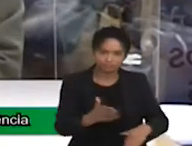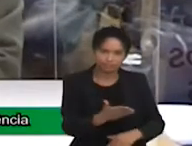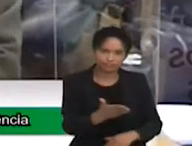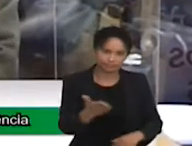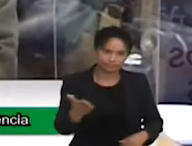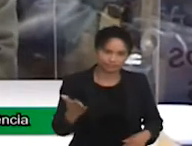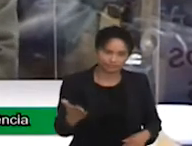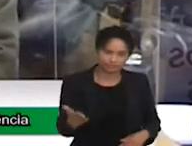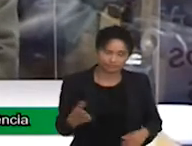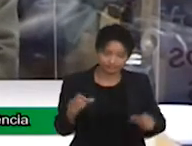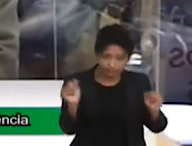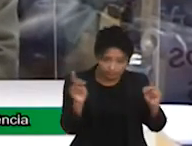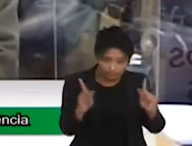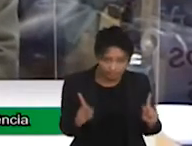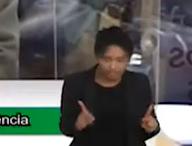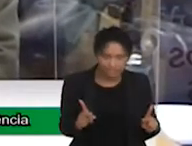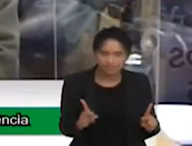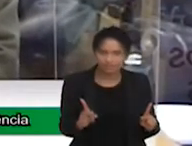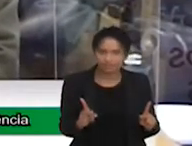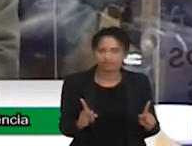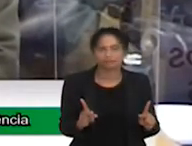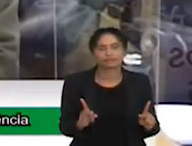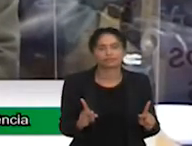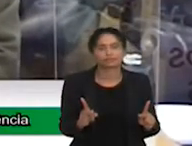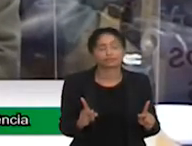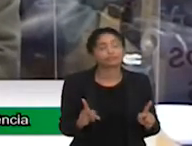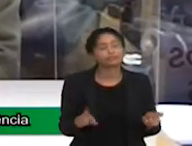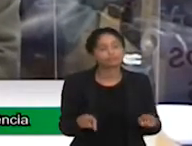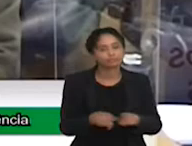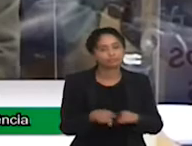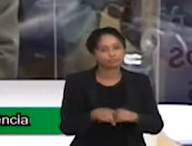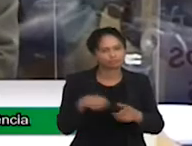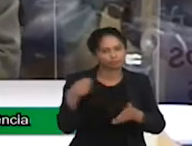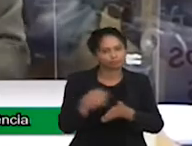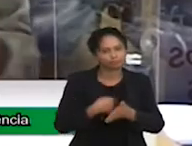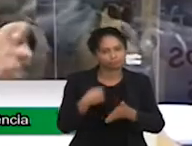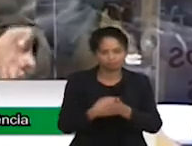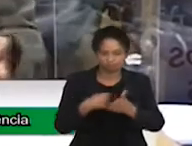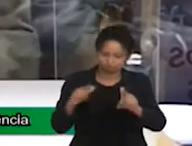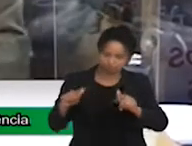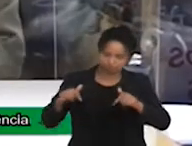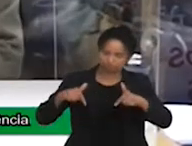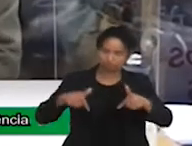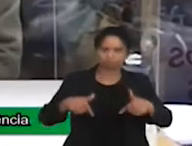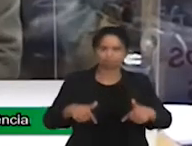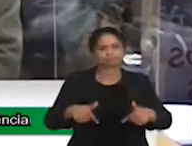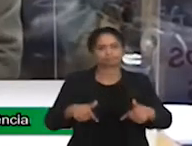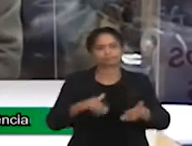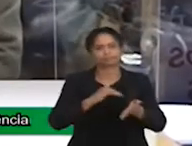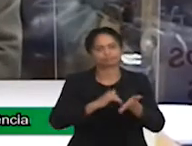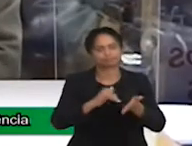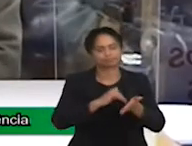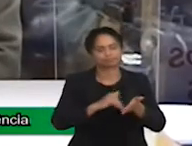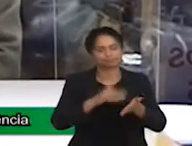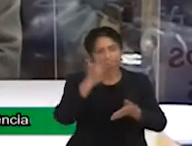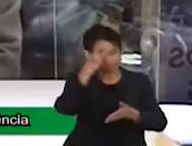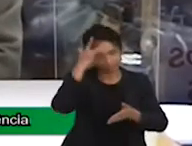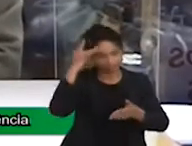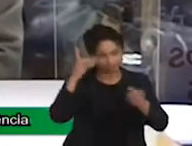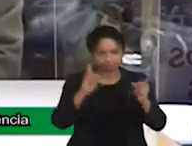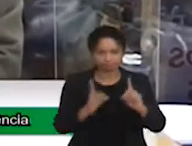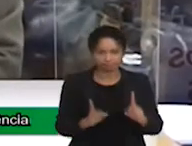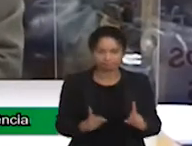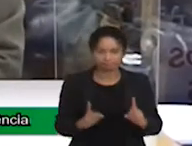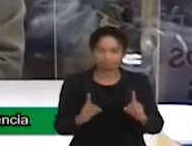Muita paz e que essa causa, a secretaria está à disposição. Vamos